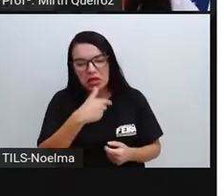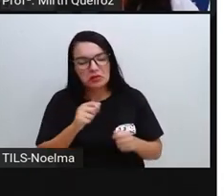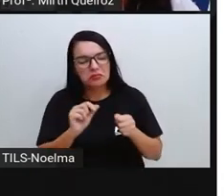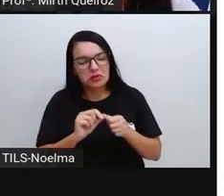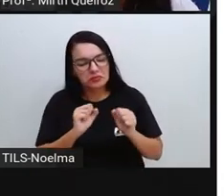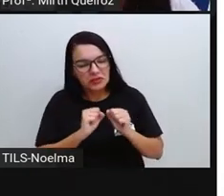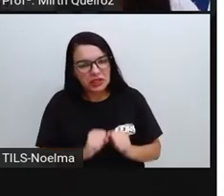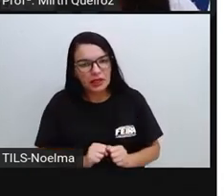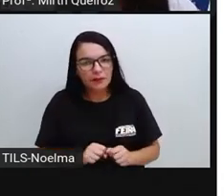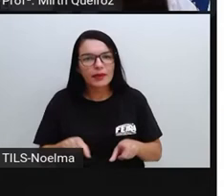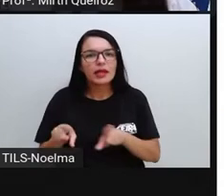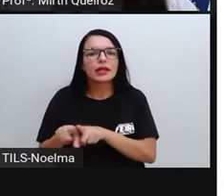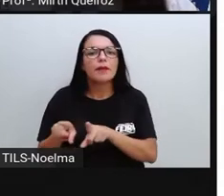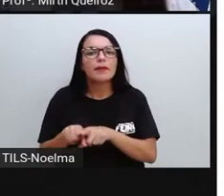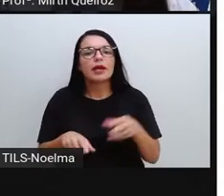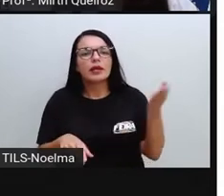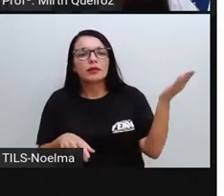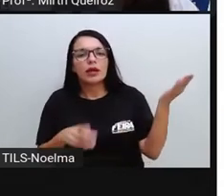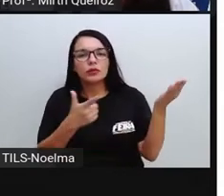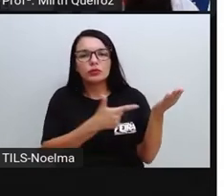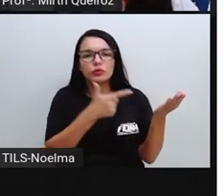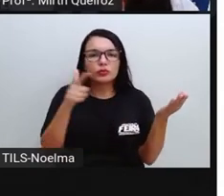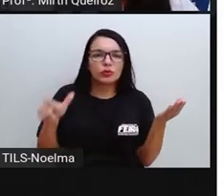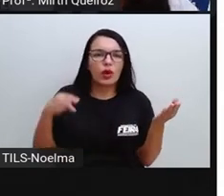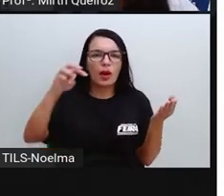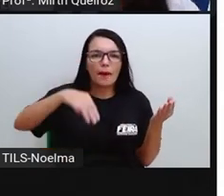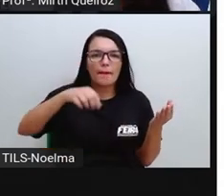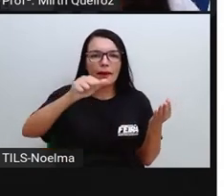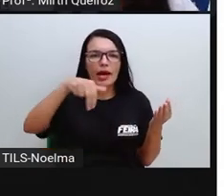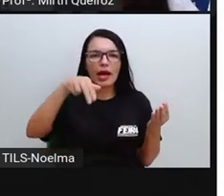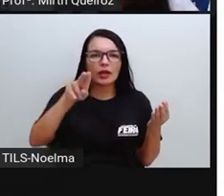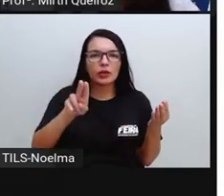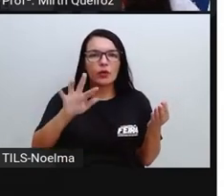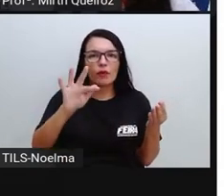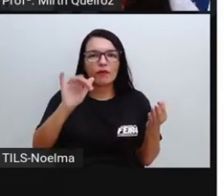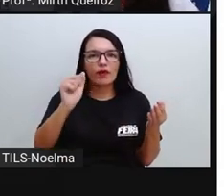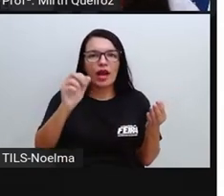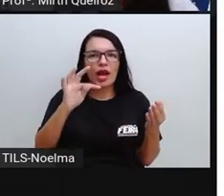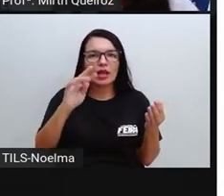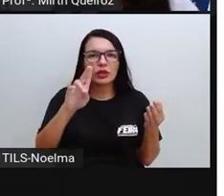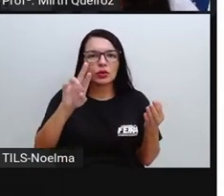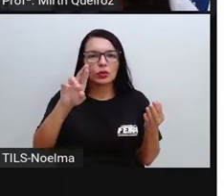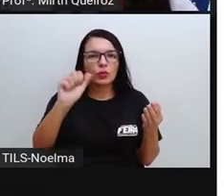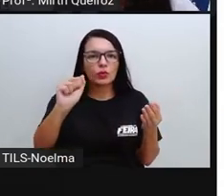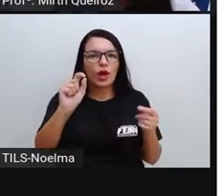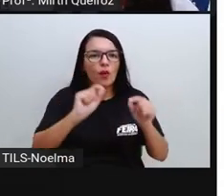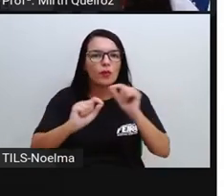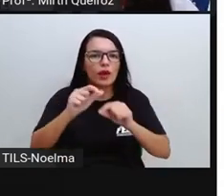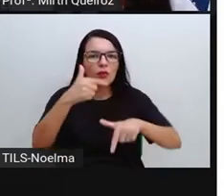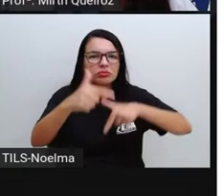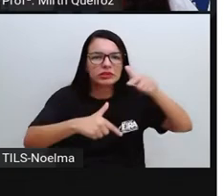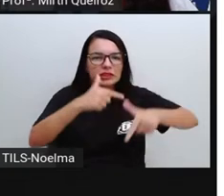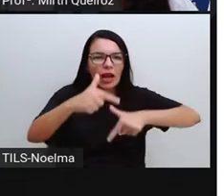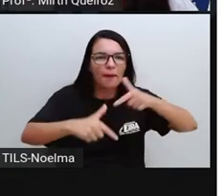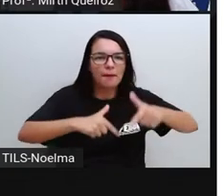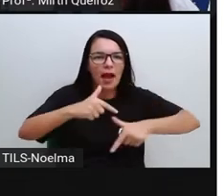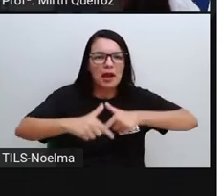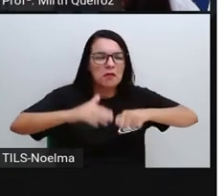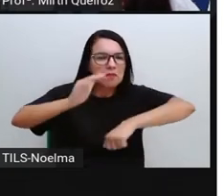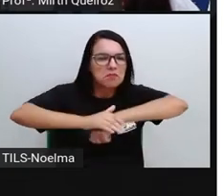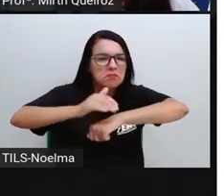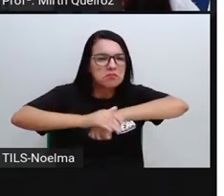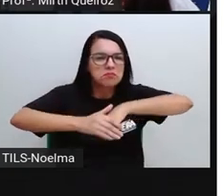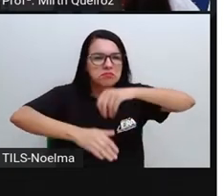-prima. A manufatura, né? Que é esse trabalho mais manual, em que a transformação